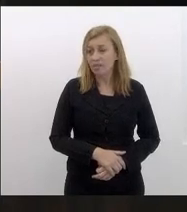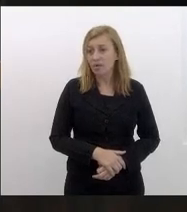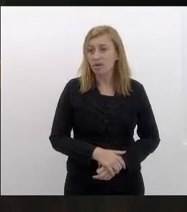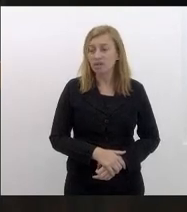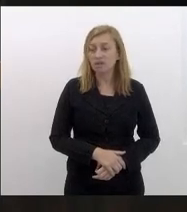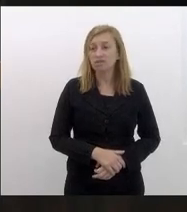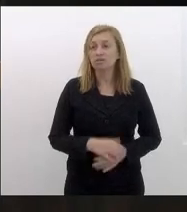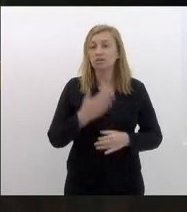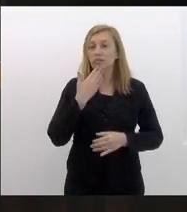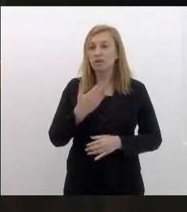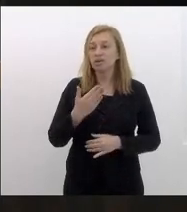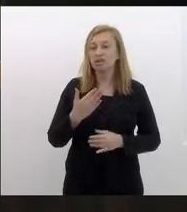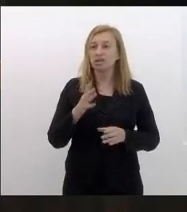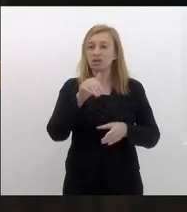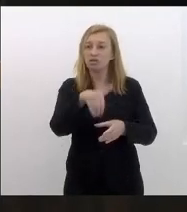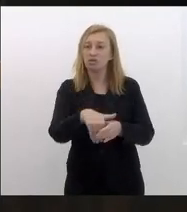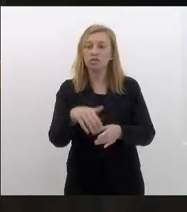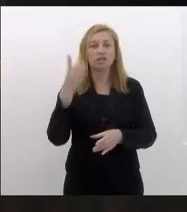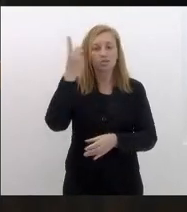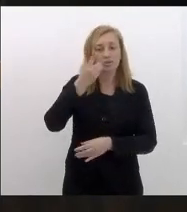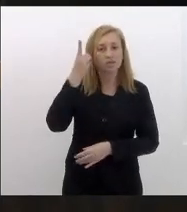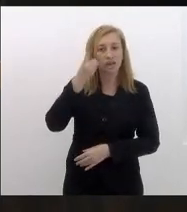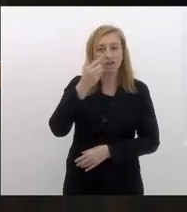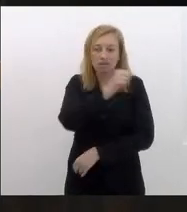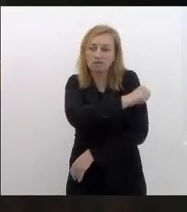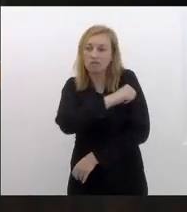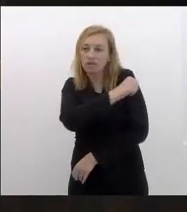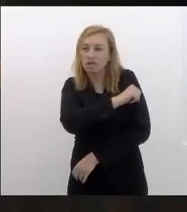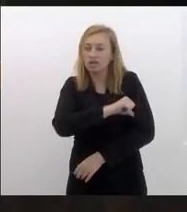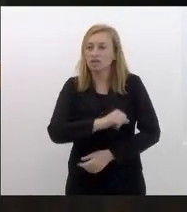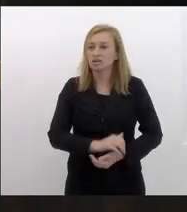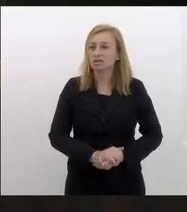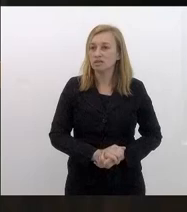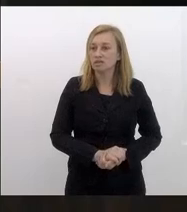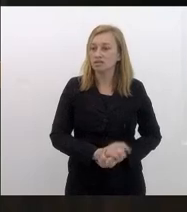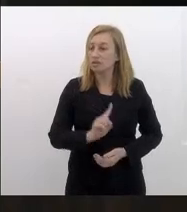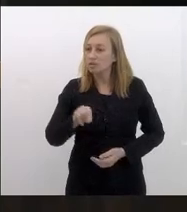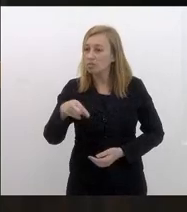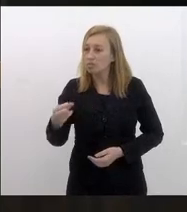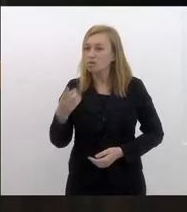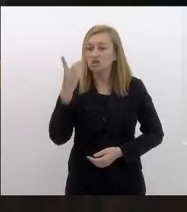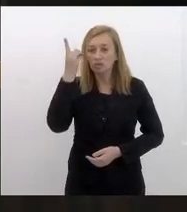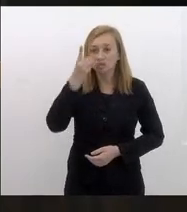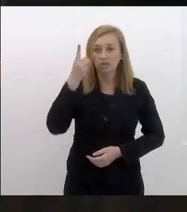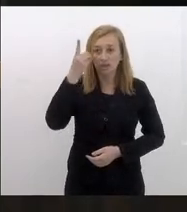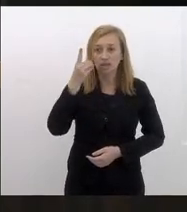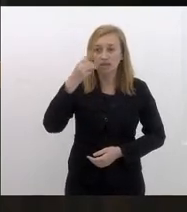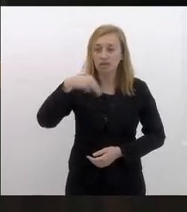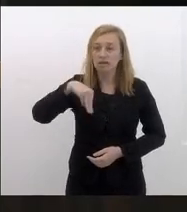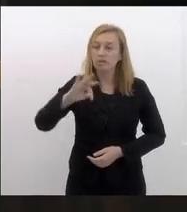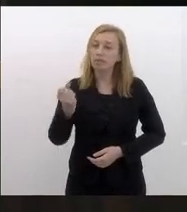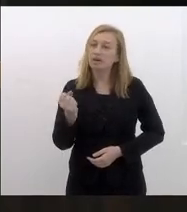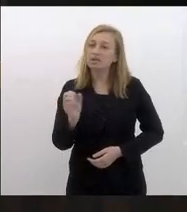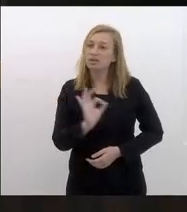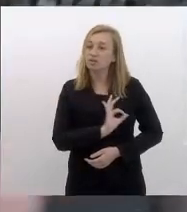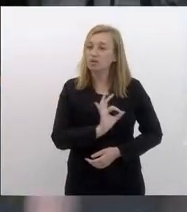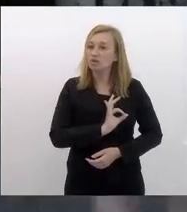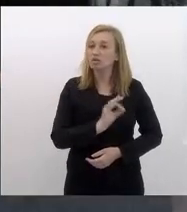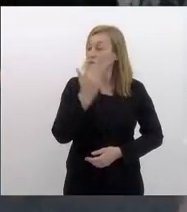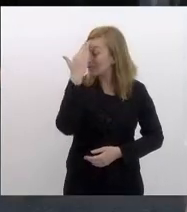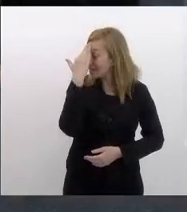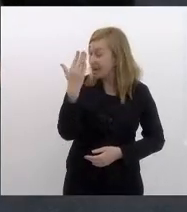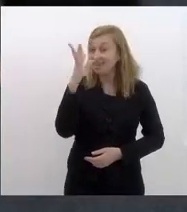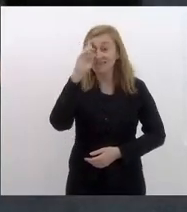declaração de voto da deputada enfermeira Regiane e logo em seguida a deputada Marta Rocha Muito